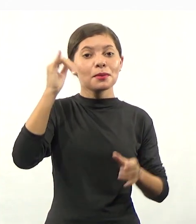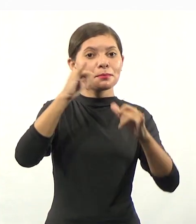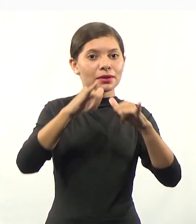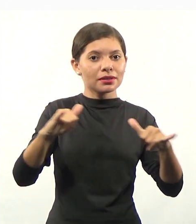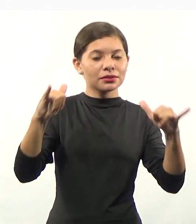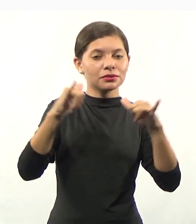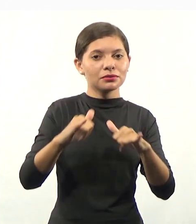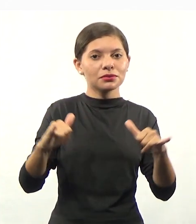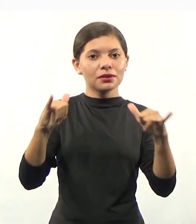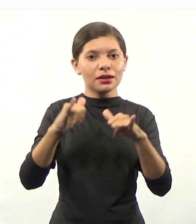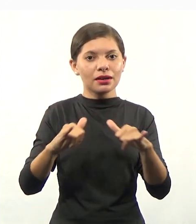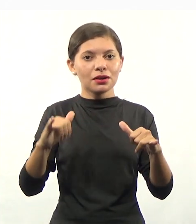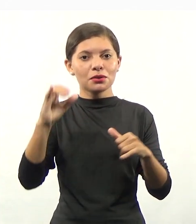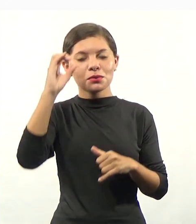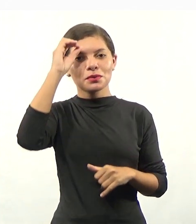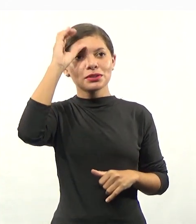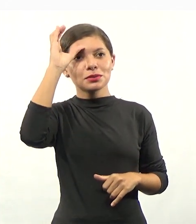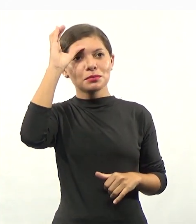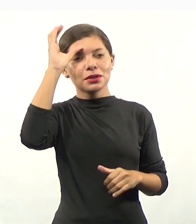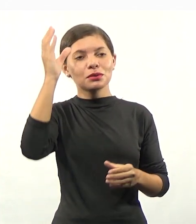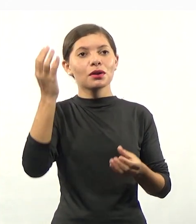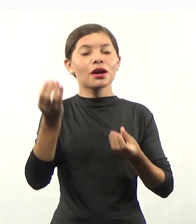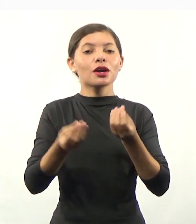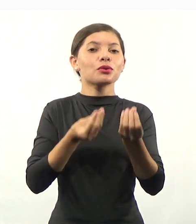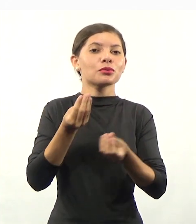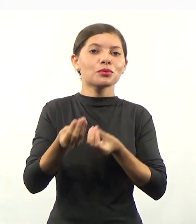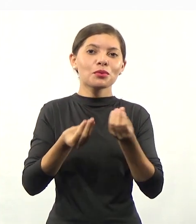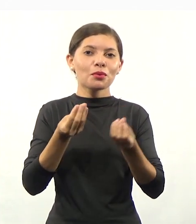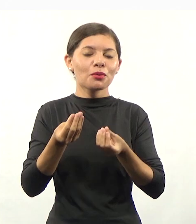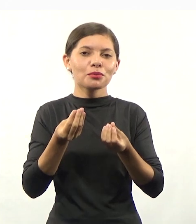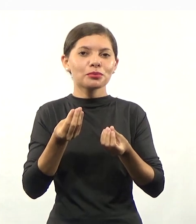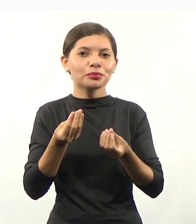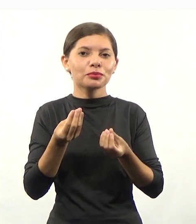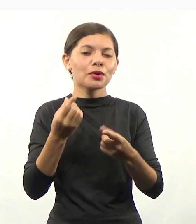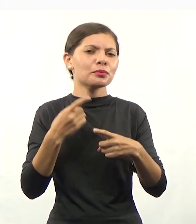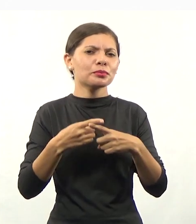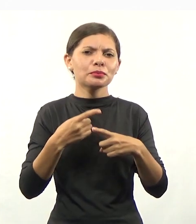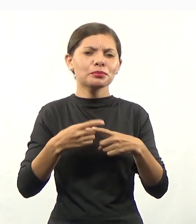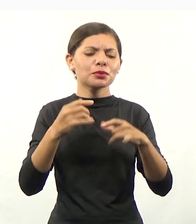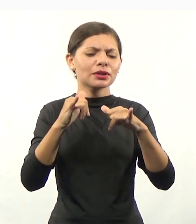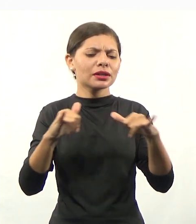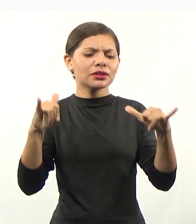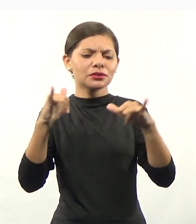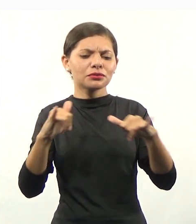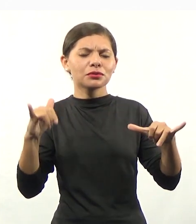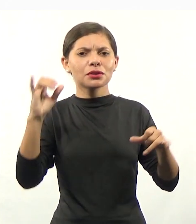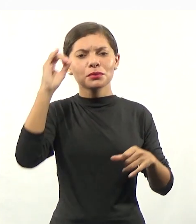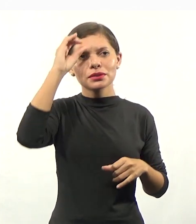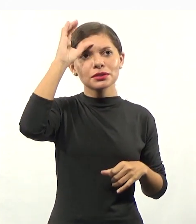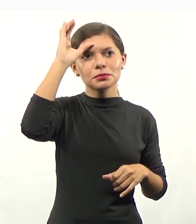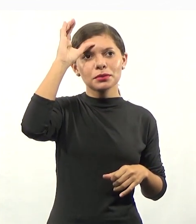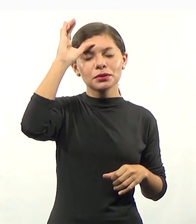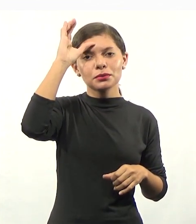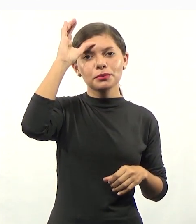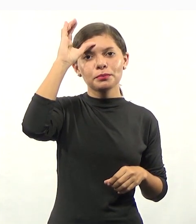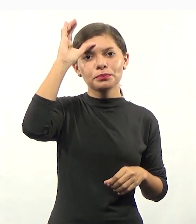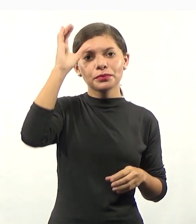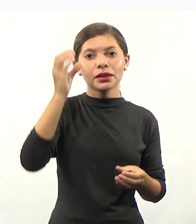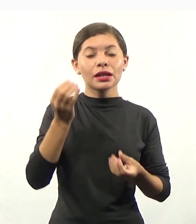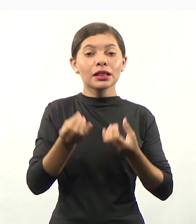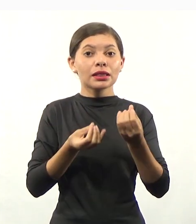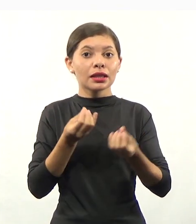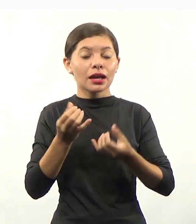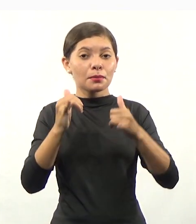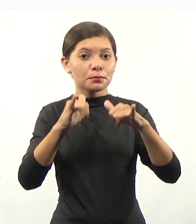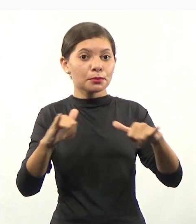Pra divulgar o conhecimento. E pra quê? Como a gente divulga conhecimento? Bom, a gente divulga o conhecimento por meio